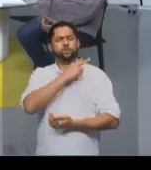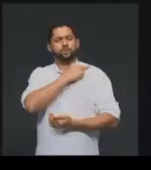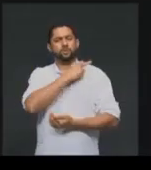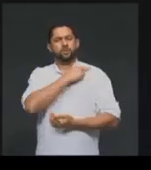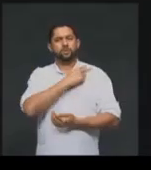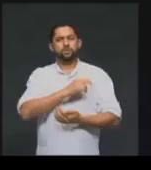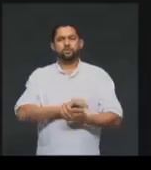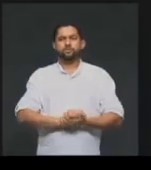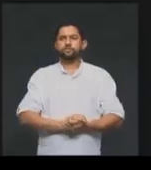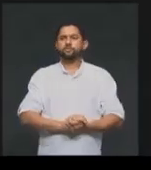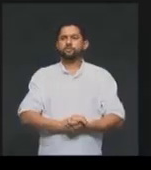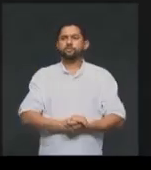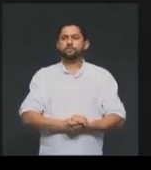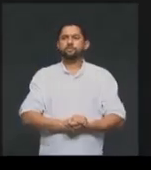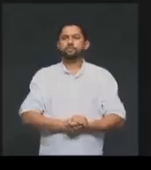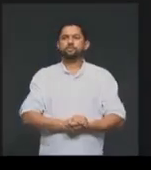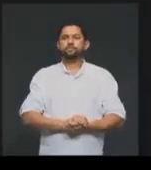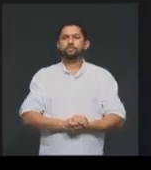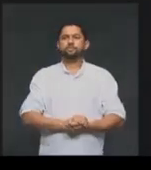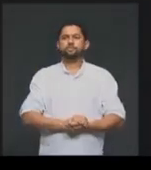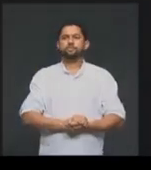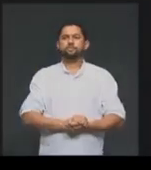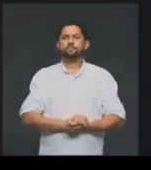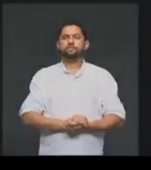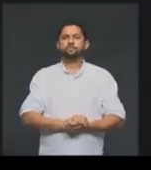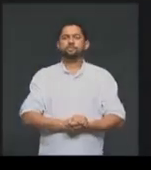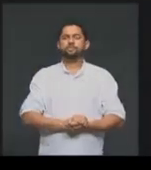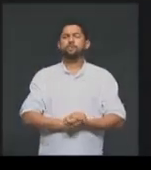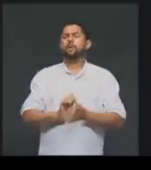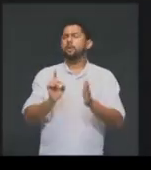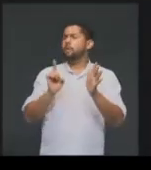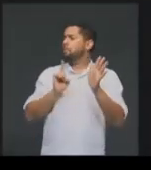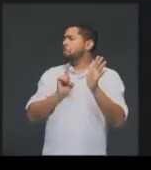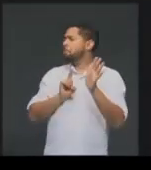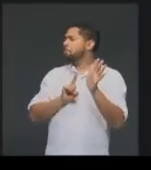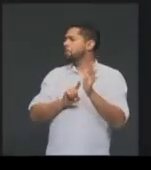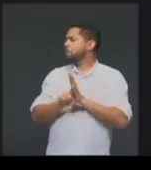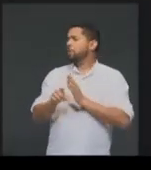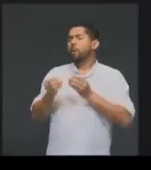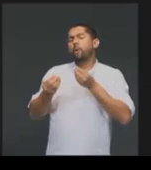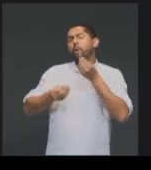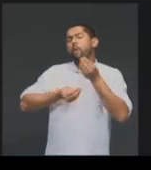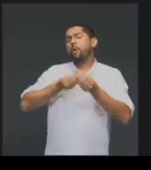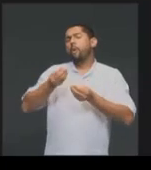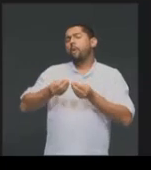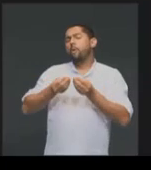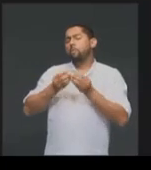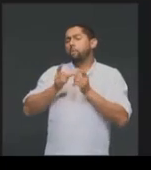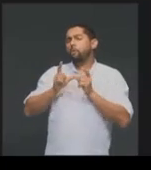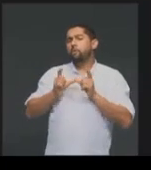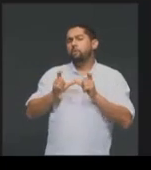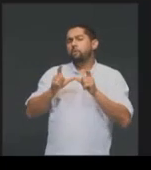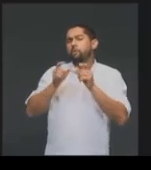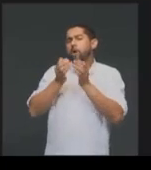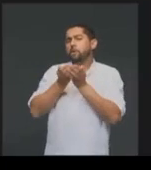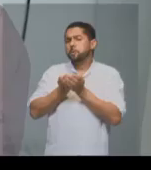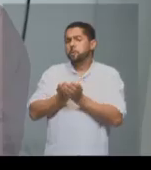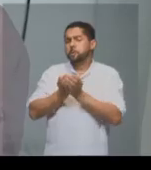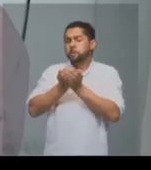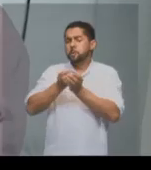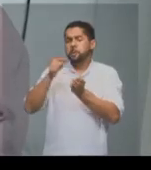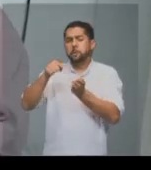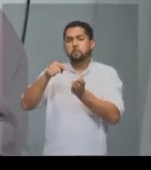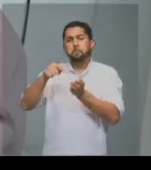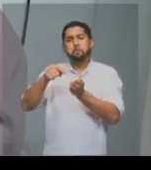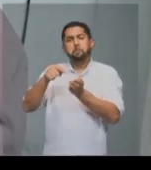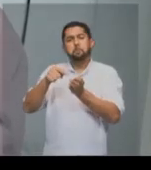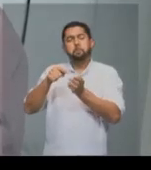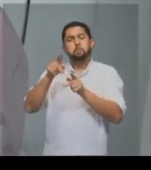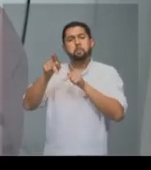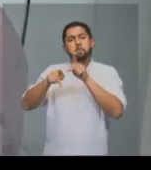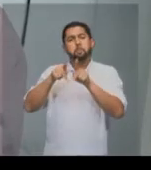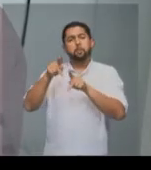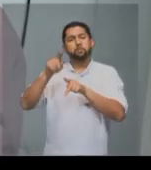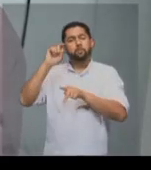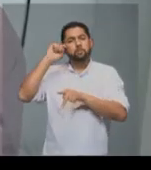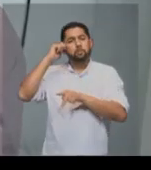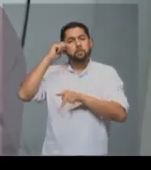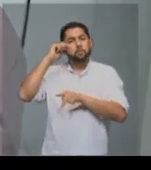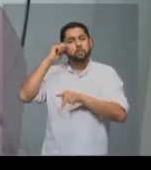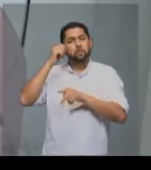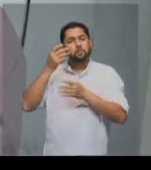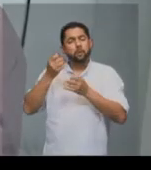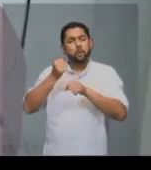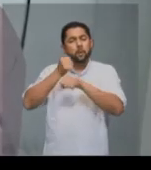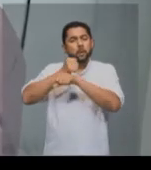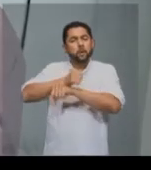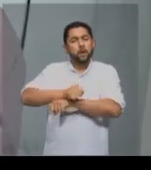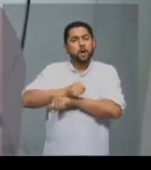Como eram as viagens nos navios negreiros? Conta pra gente, professor Clebson. Vamos tentar imaginar a vida de um ser humano